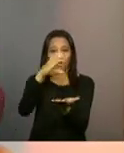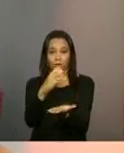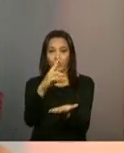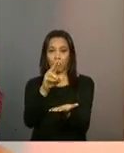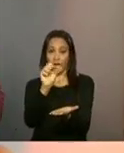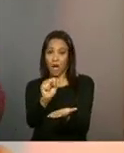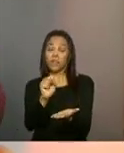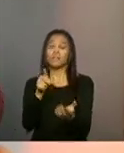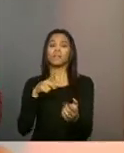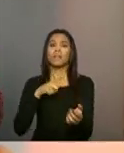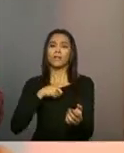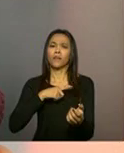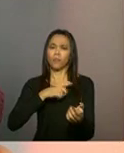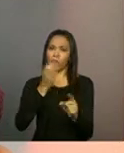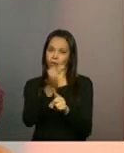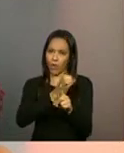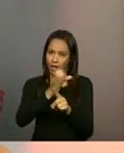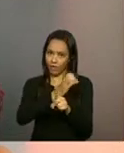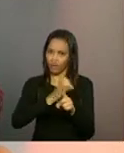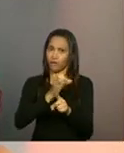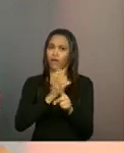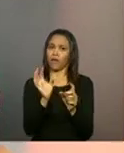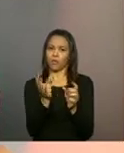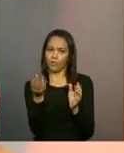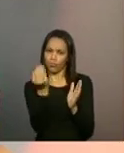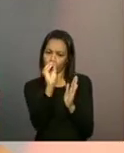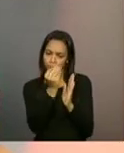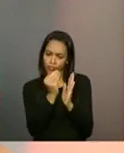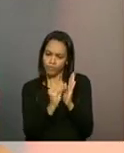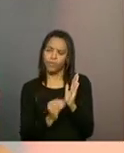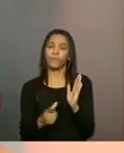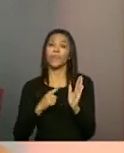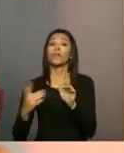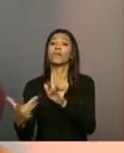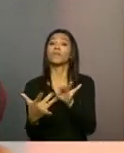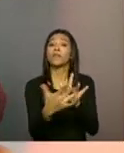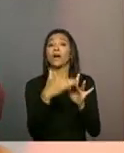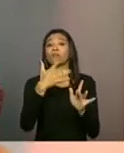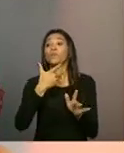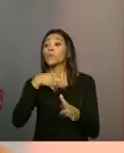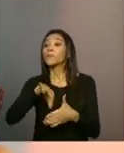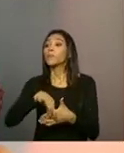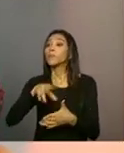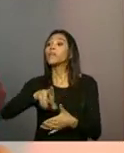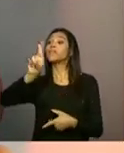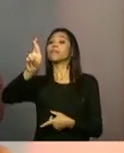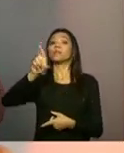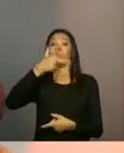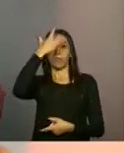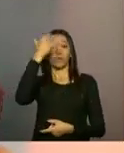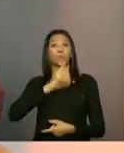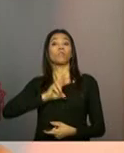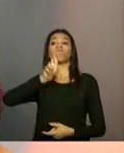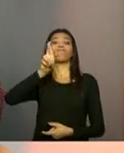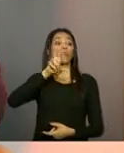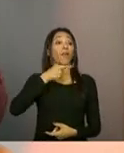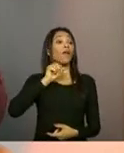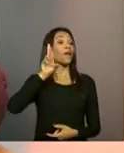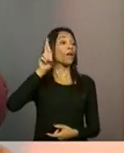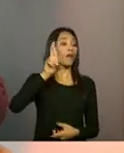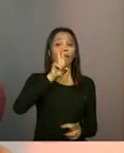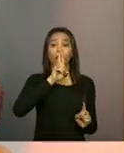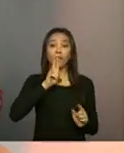quando não for possível ir avisar, ter um contato com um interlocutor, sei lá, um líder, alguém daquela comunidade,